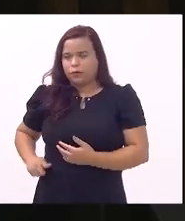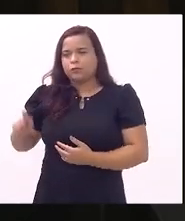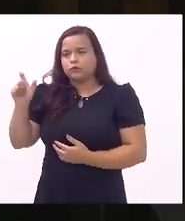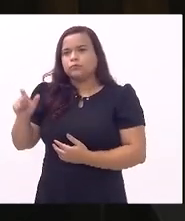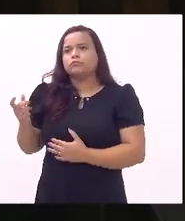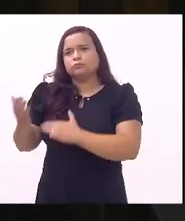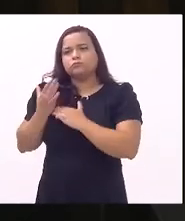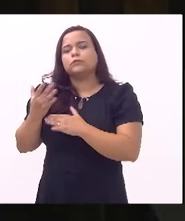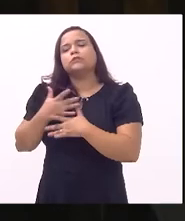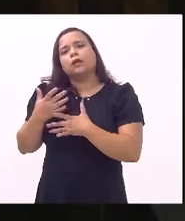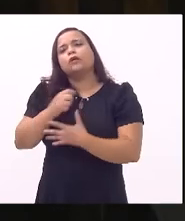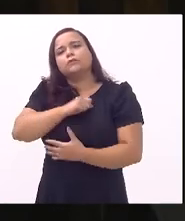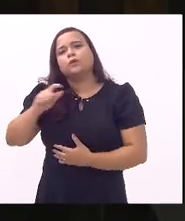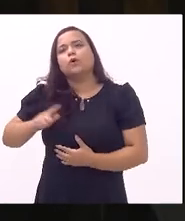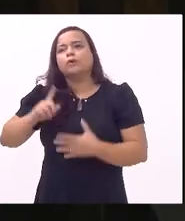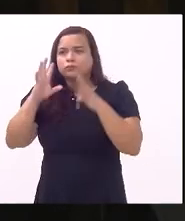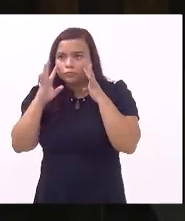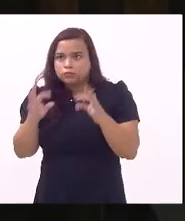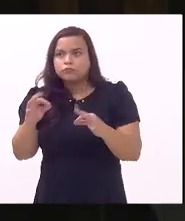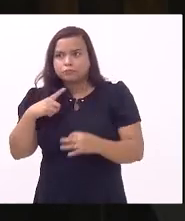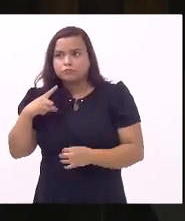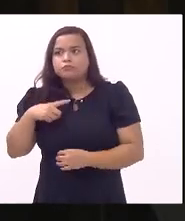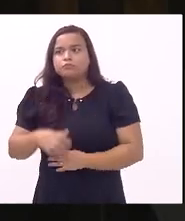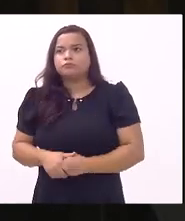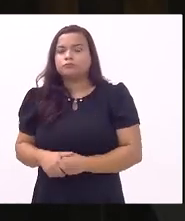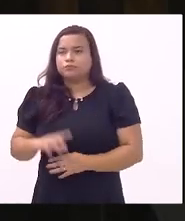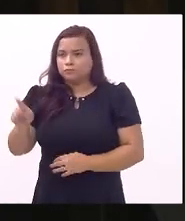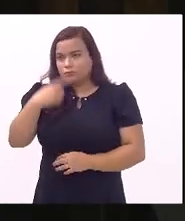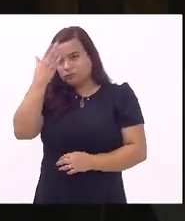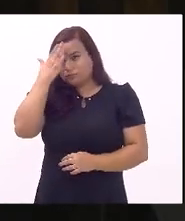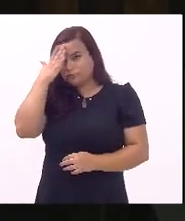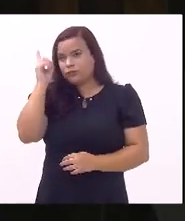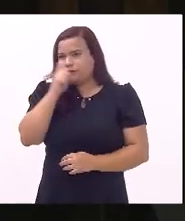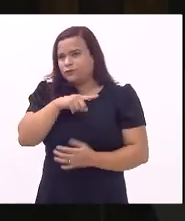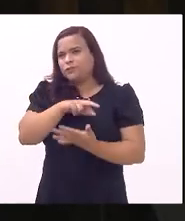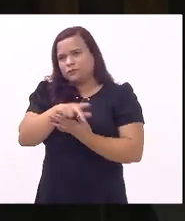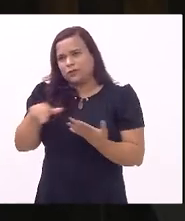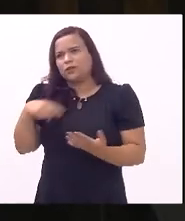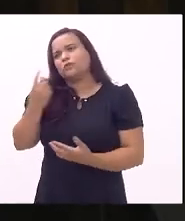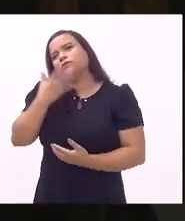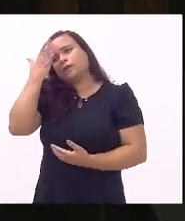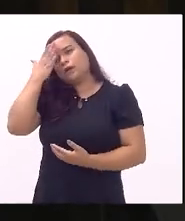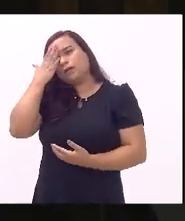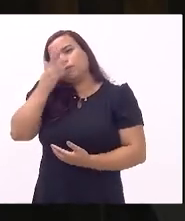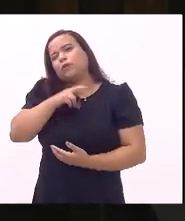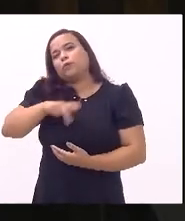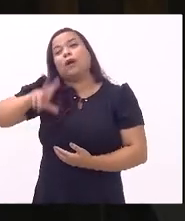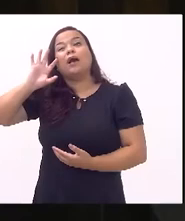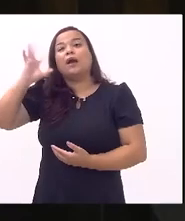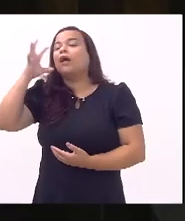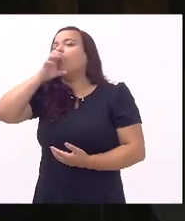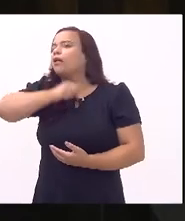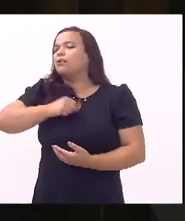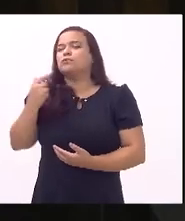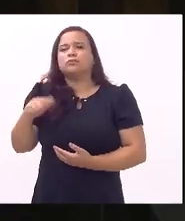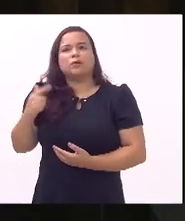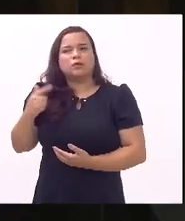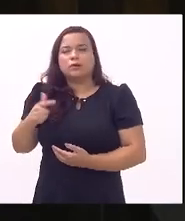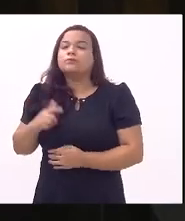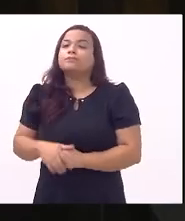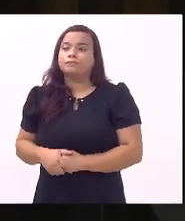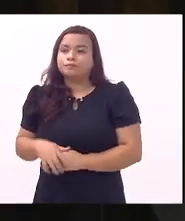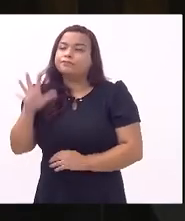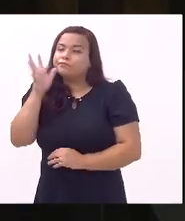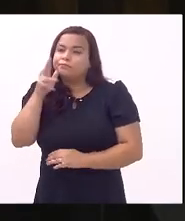em nos atender a gente sabe das dificuldades a gente sabe que as coisas não são resolvidas de uma hora para outra